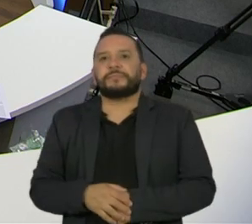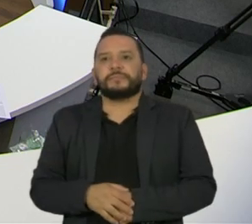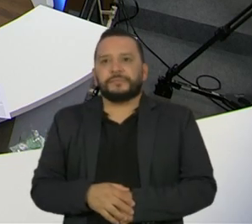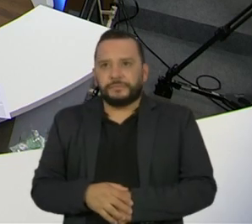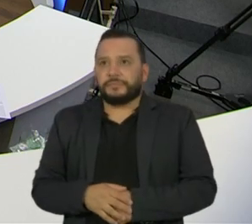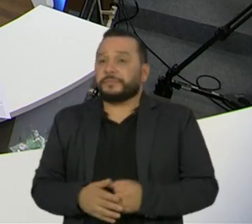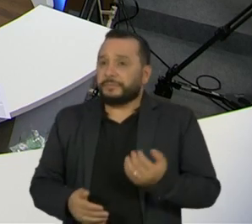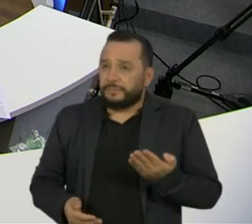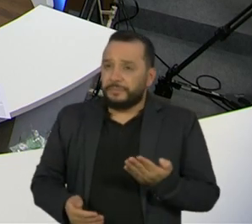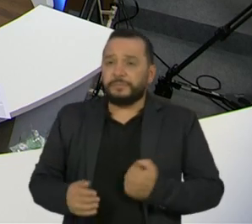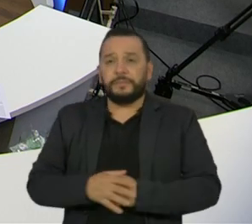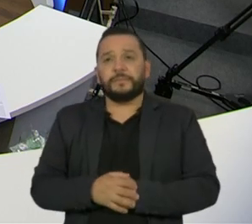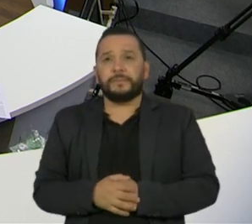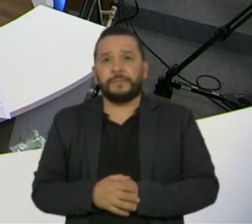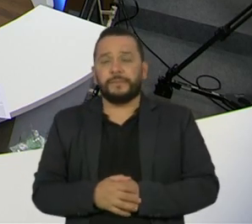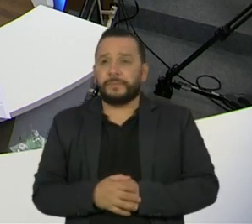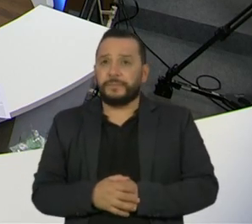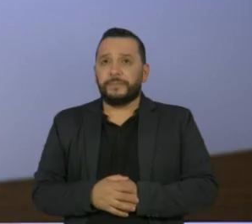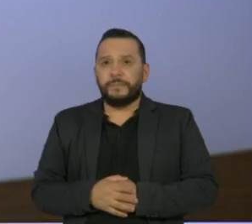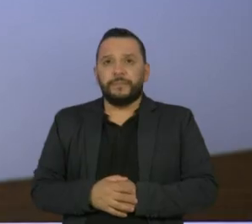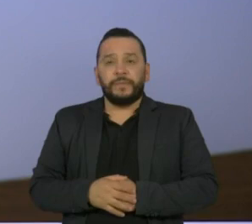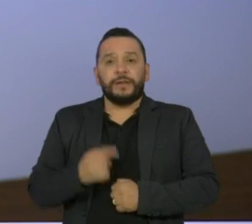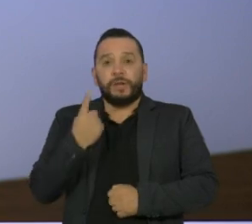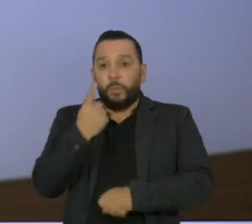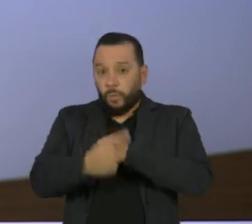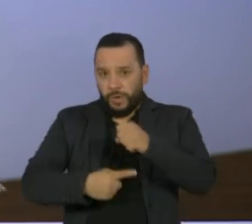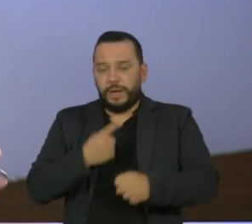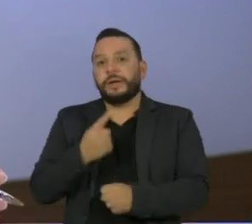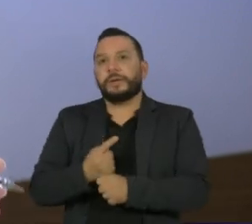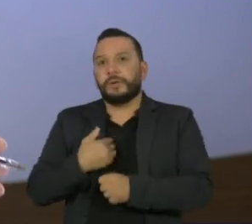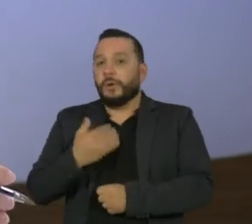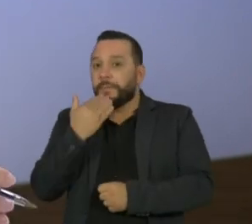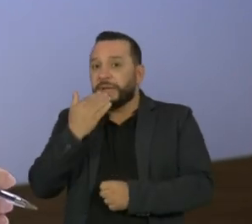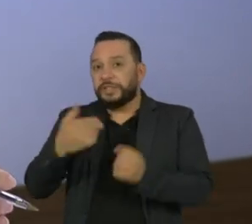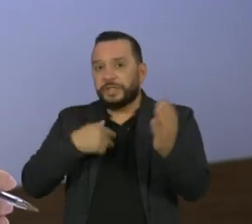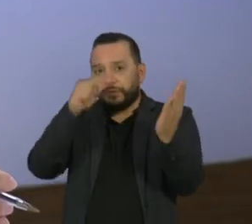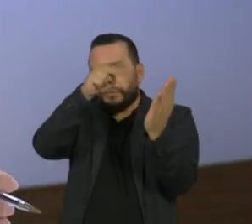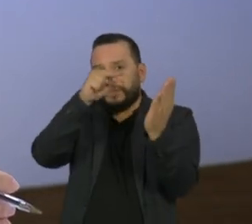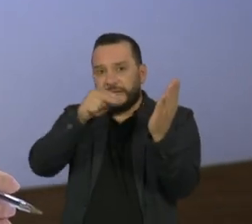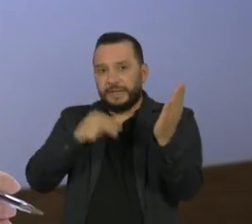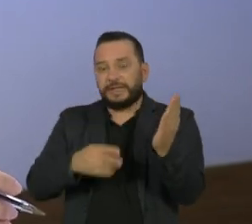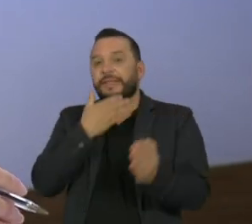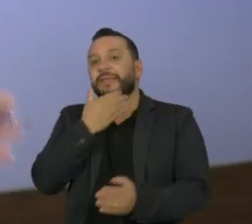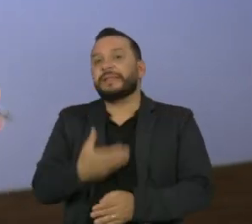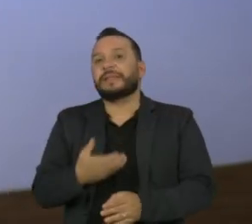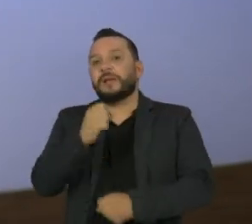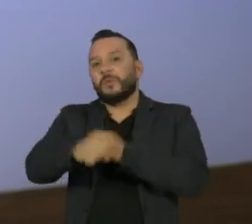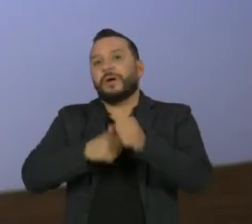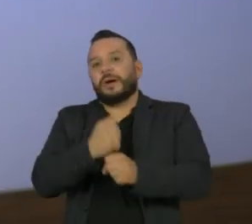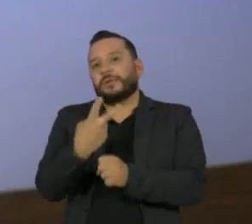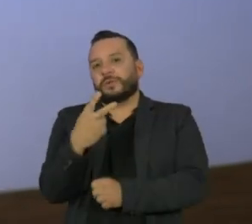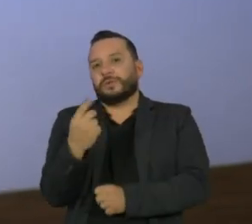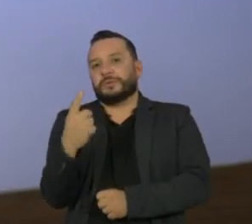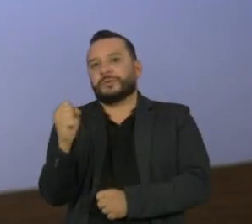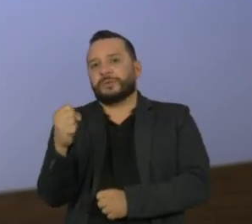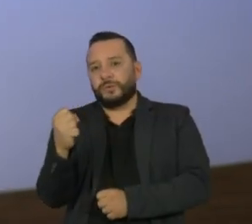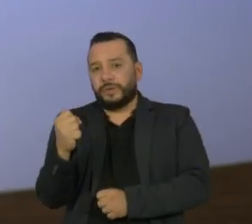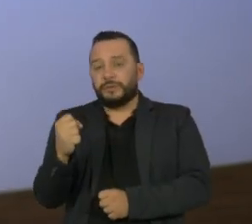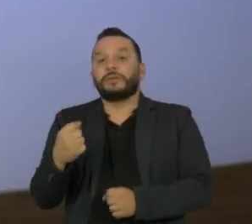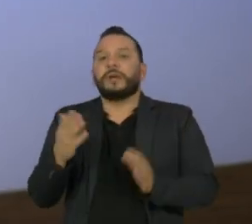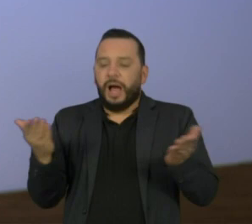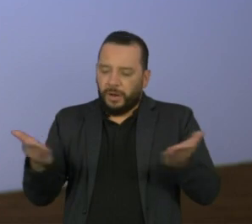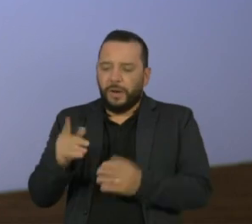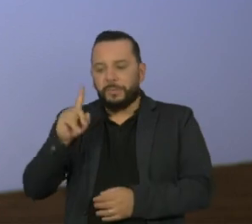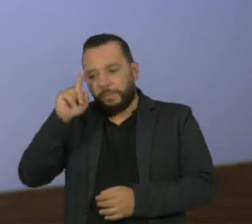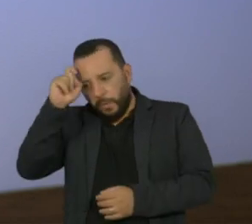Não, é porque assim, passou-se mais de um ano, o pedido de vista foi em dezembro de 2018, de lá para cá, Moro virou